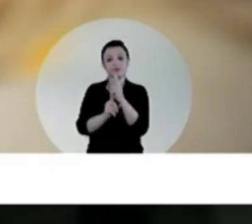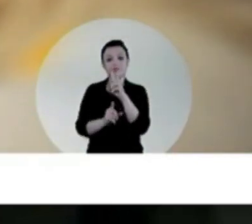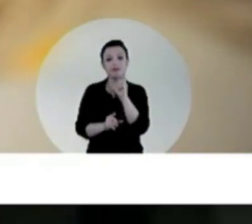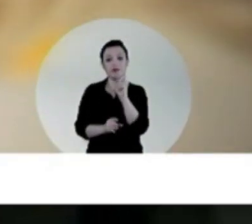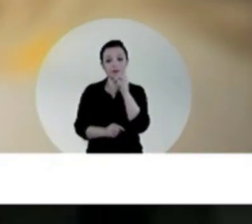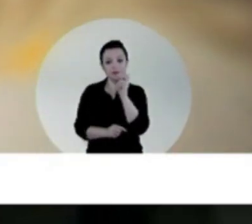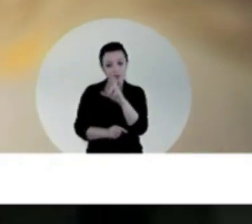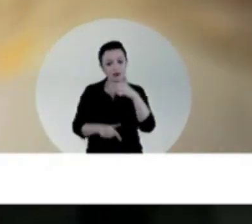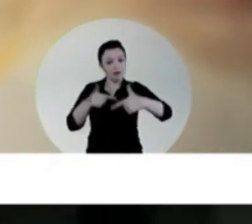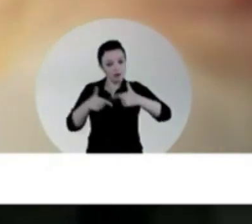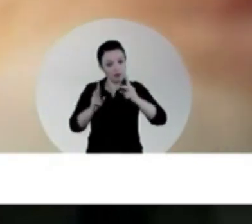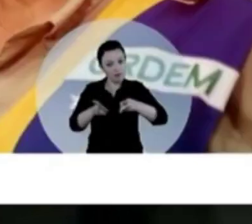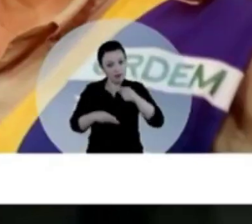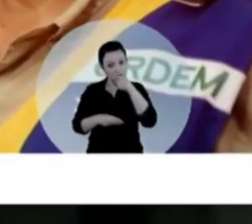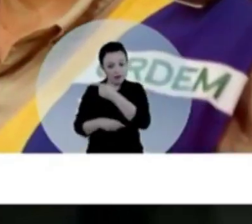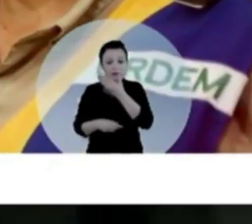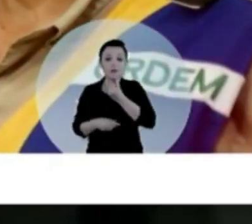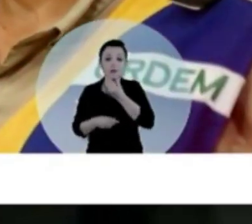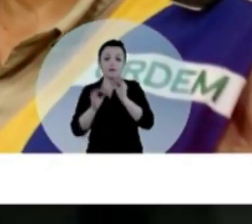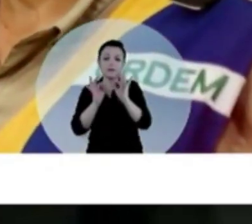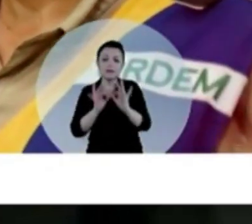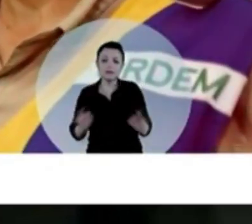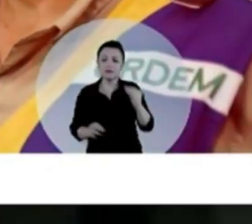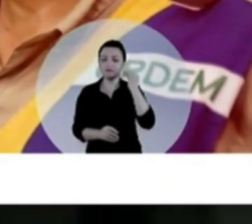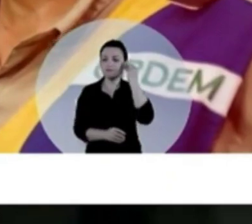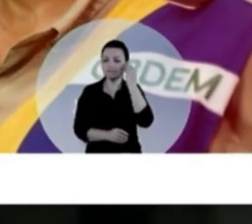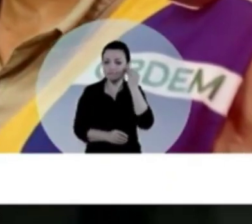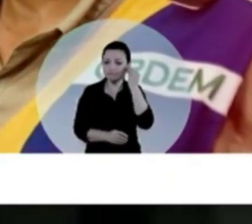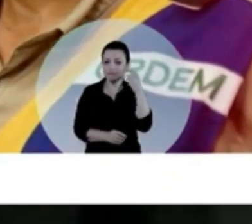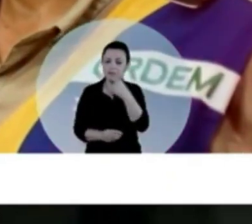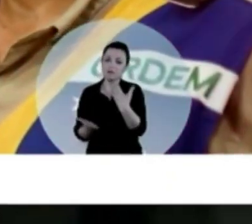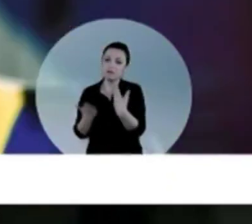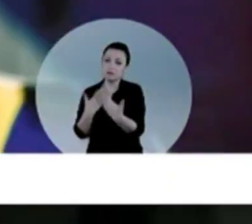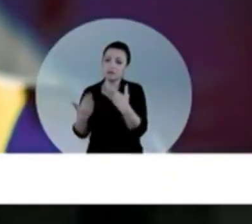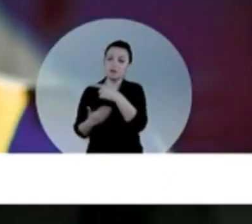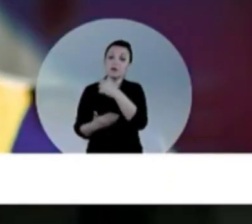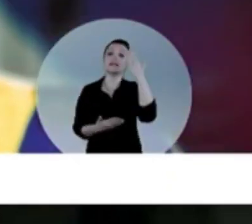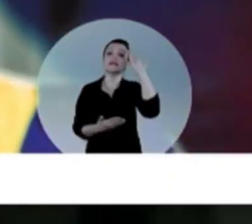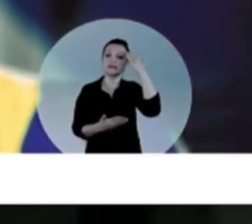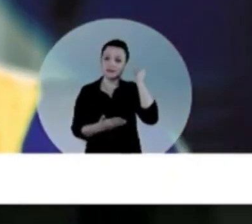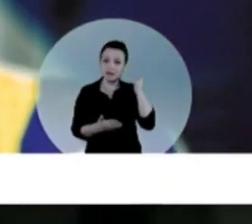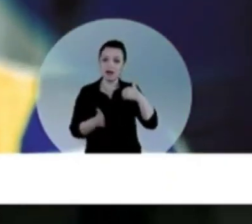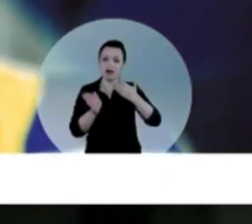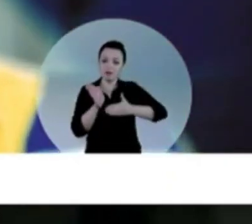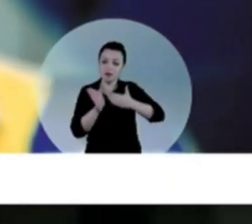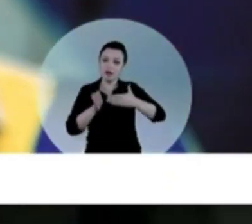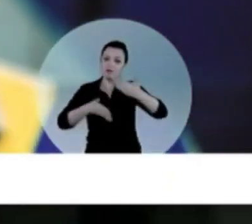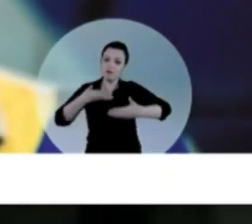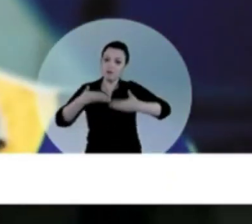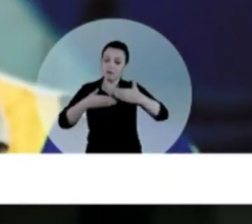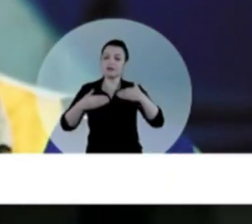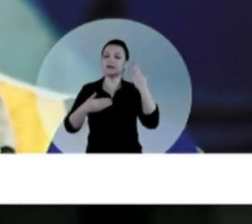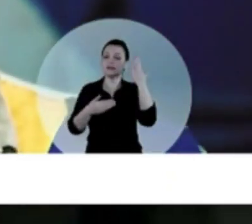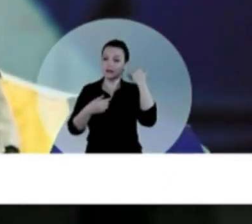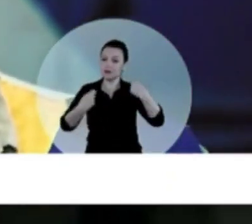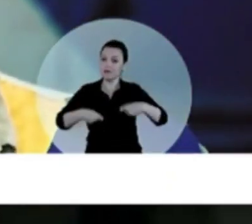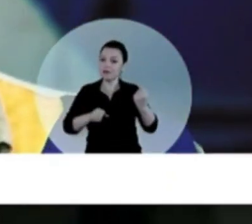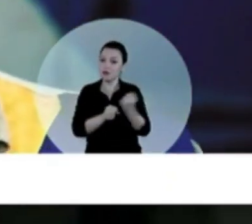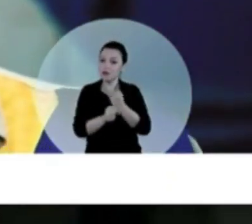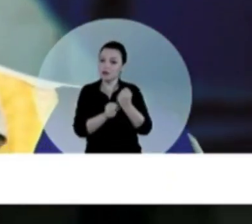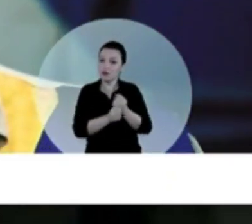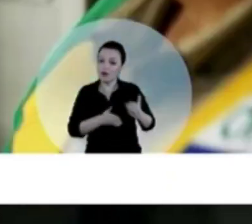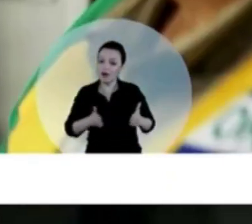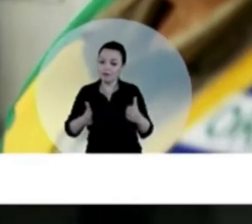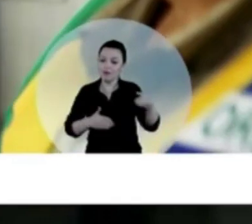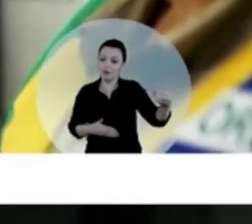que ainda é ferroviário. Homem simples e experiente, Valmir sabe que a locomotiva precisa de novos caminhos para crescer